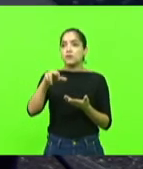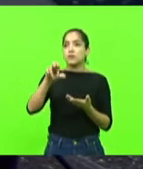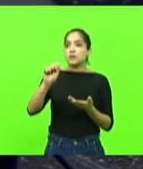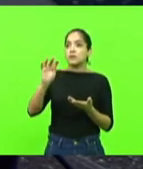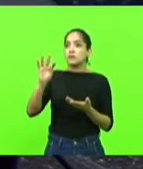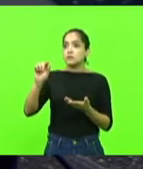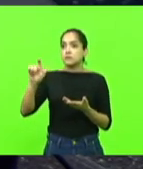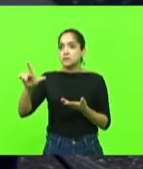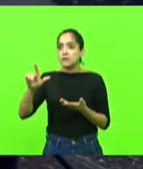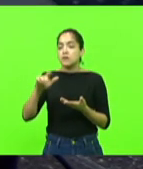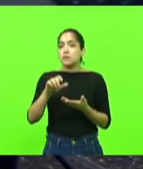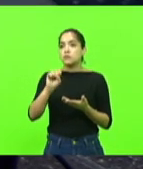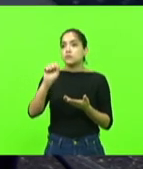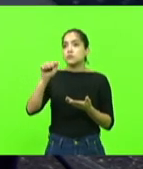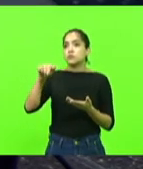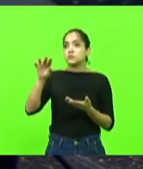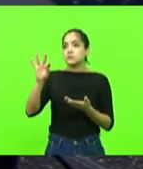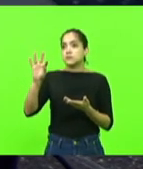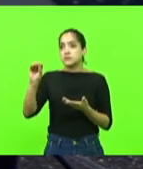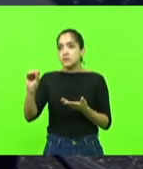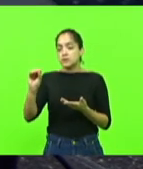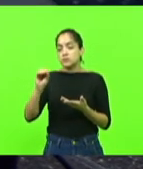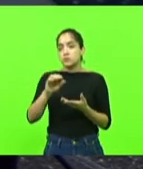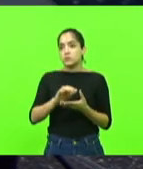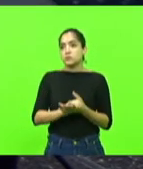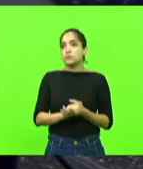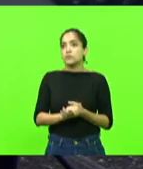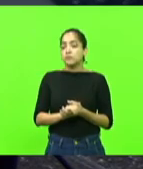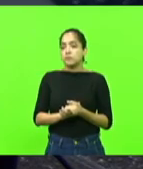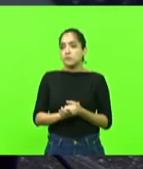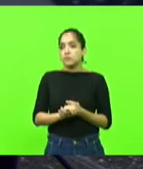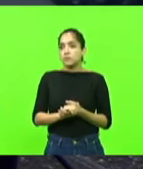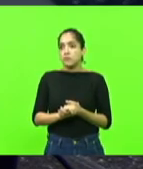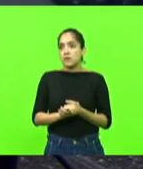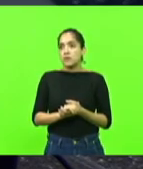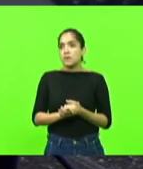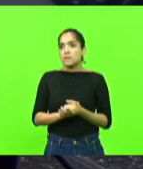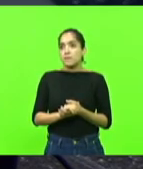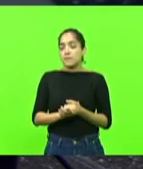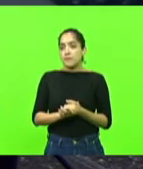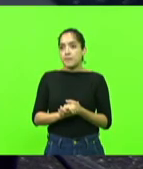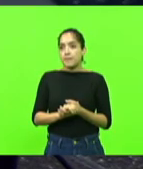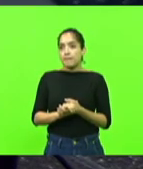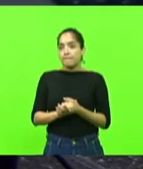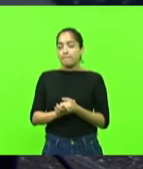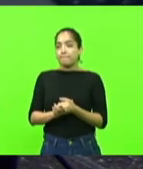do Santo, do seu Jaramir. Mais 30 segundos, senhor presidente.